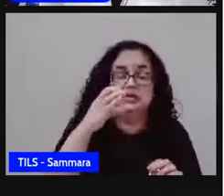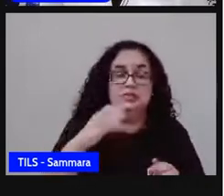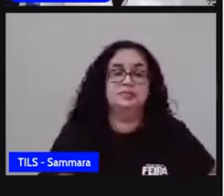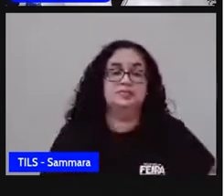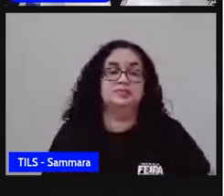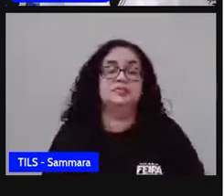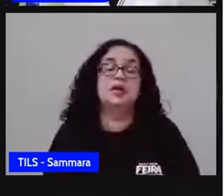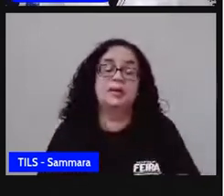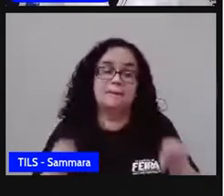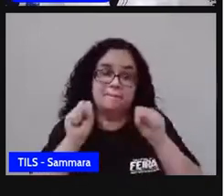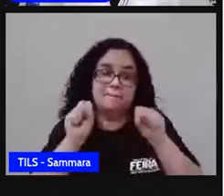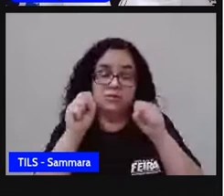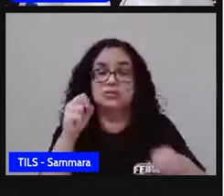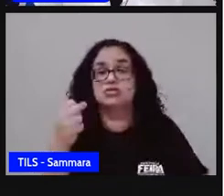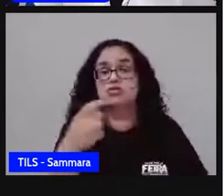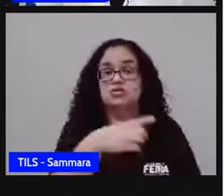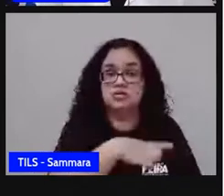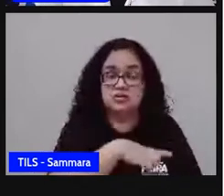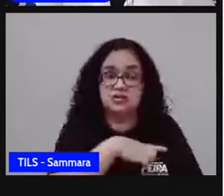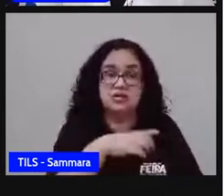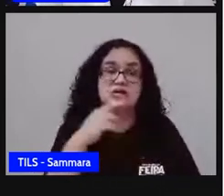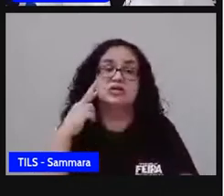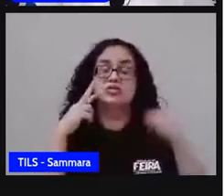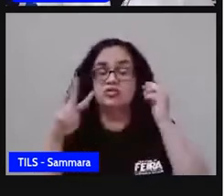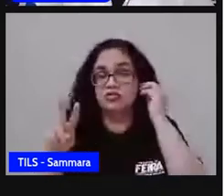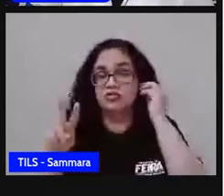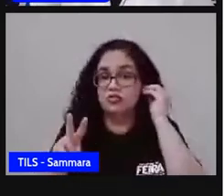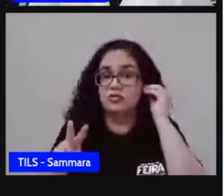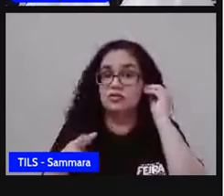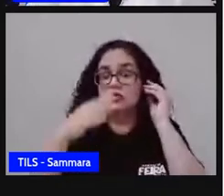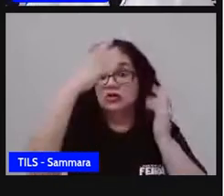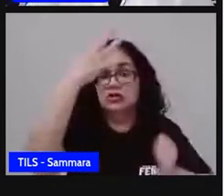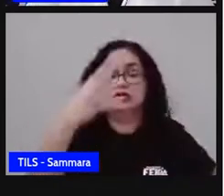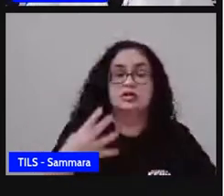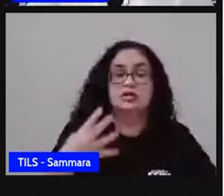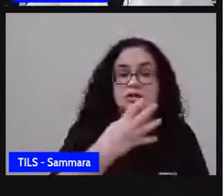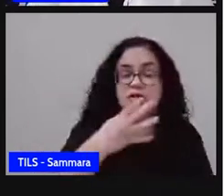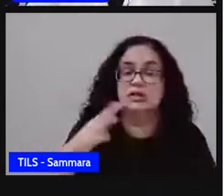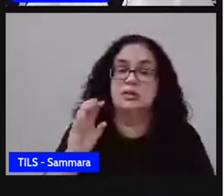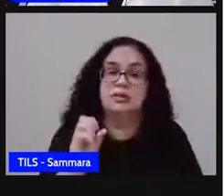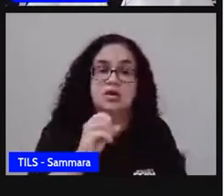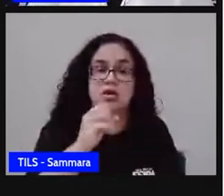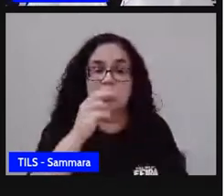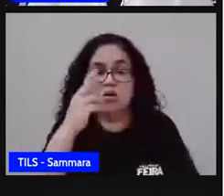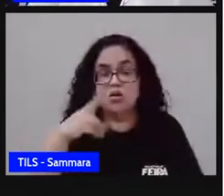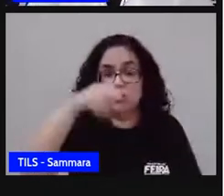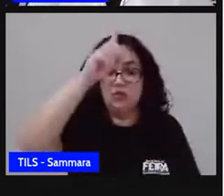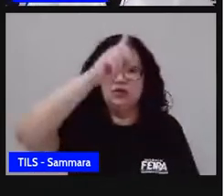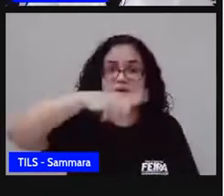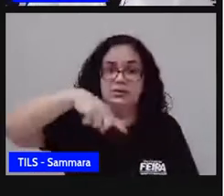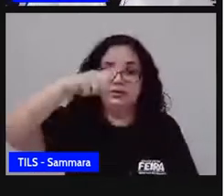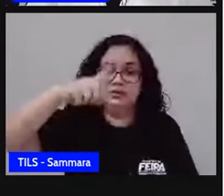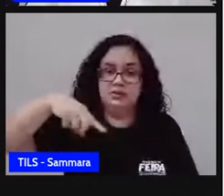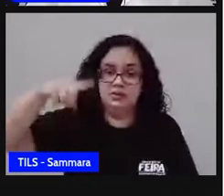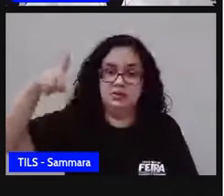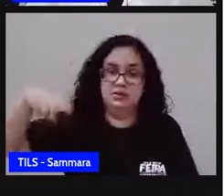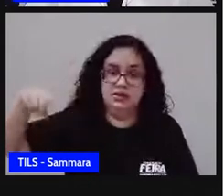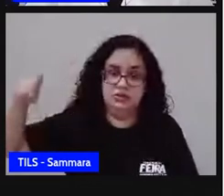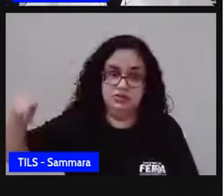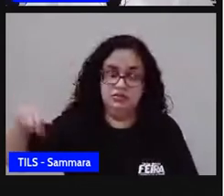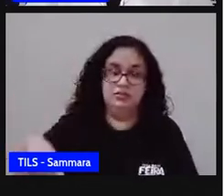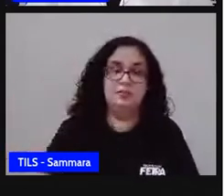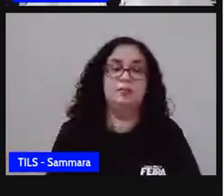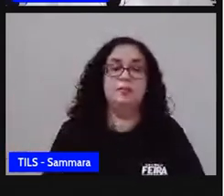né? Pode aparecer, pode vir em tabelas ou pode vir em gráficos, como esses que estão aparecendo aí nas imagens. Tá bom?